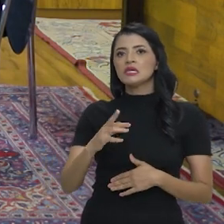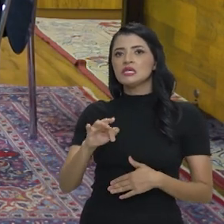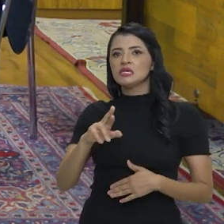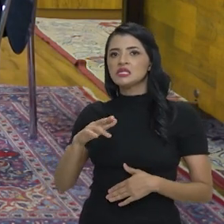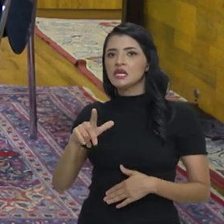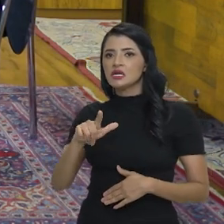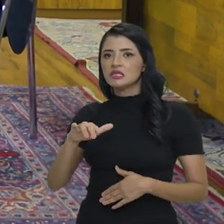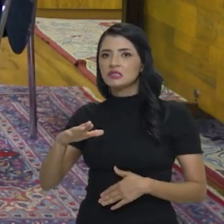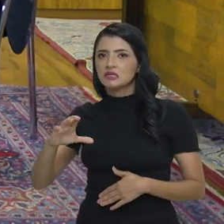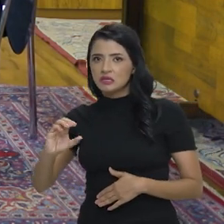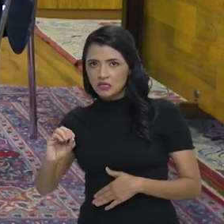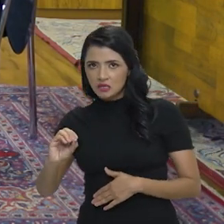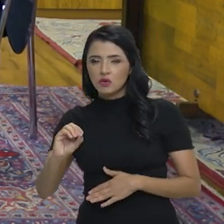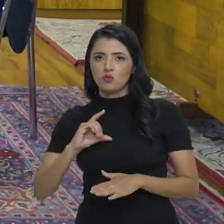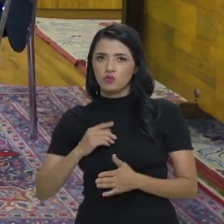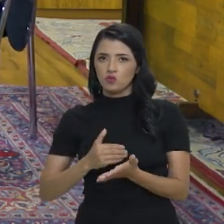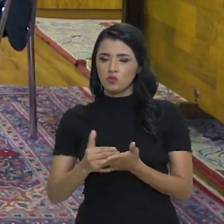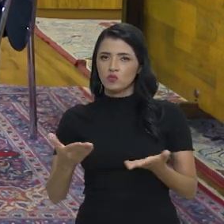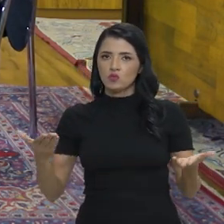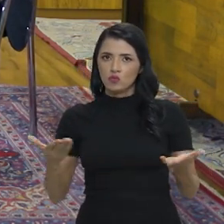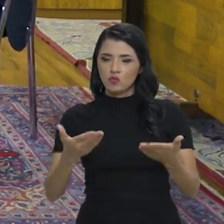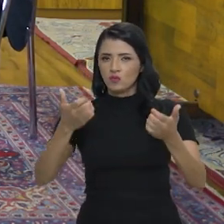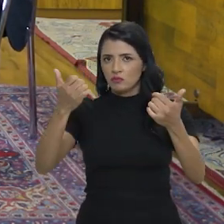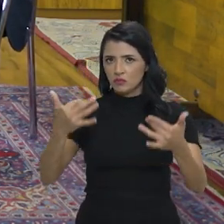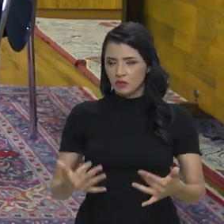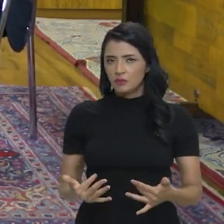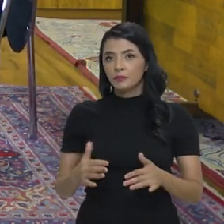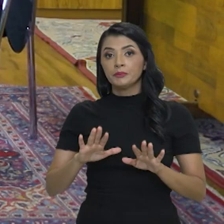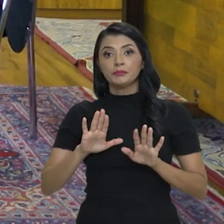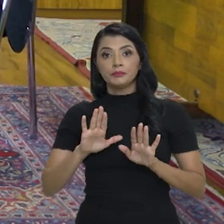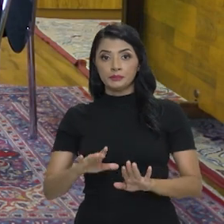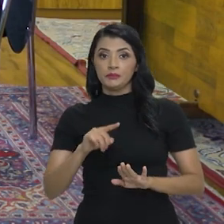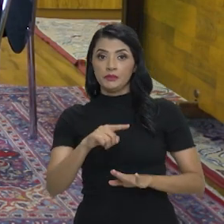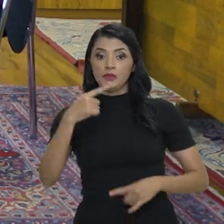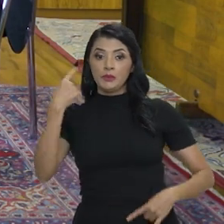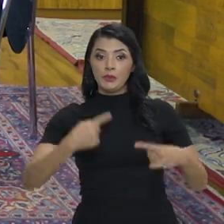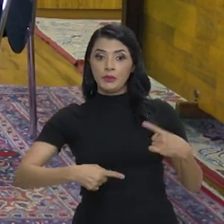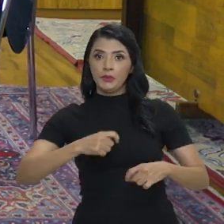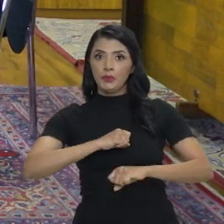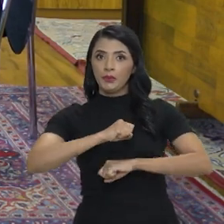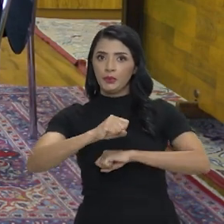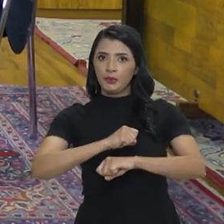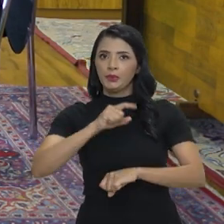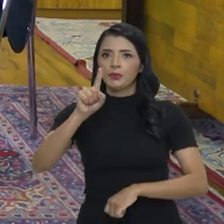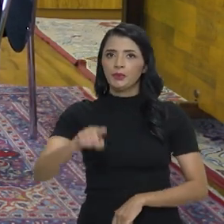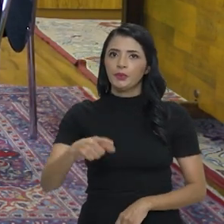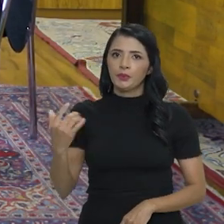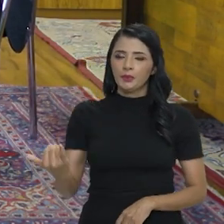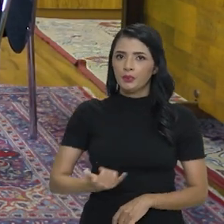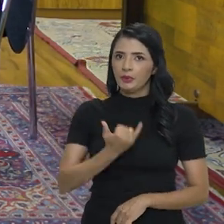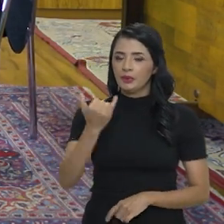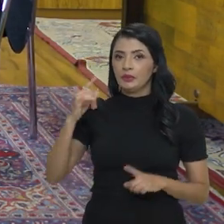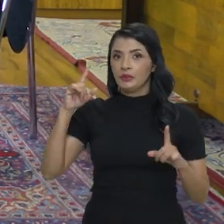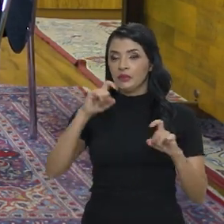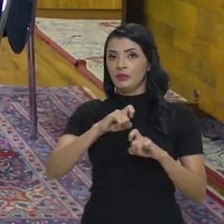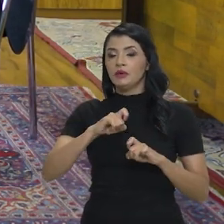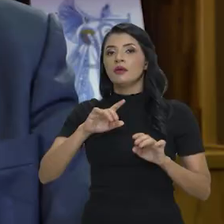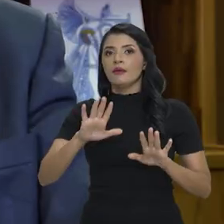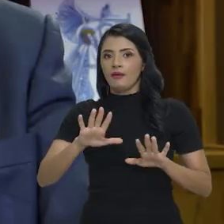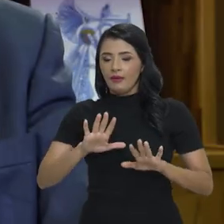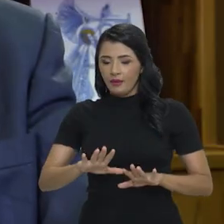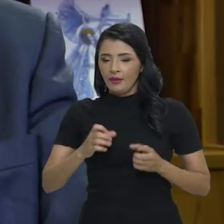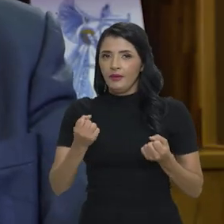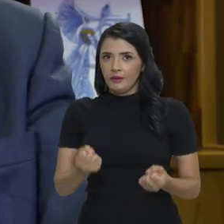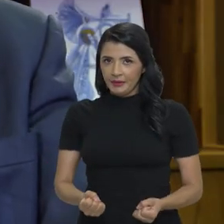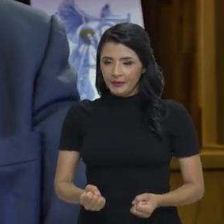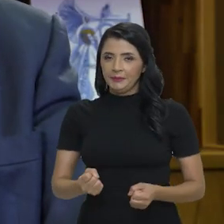esse segundo bloco falando sobre isso. Olha, Luciana, esse debate é muito importante, complexo e delicado,